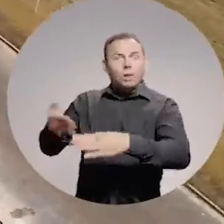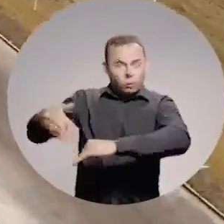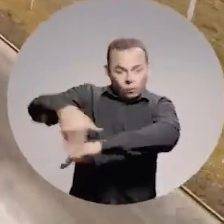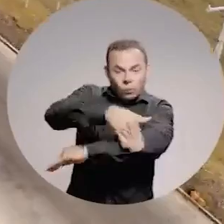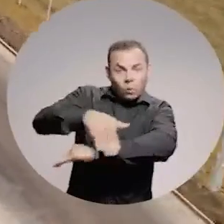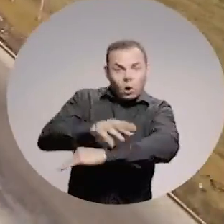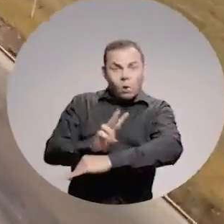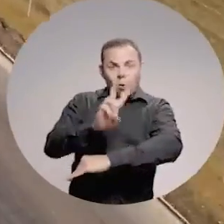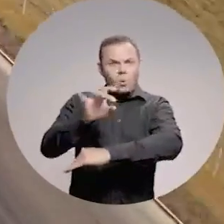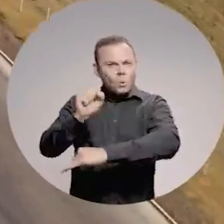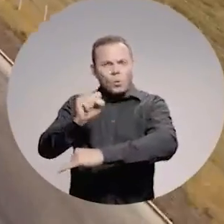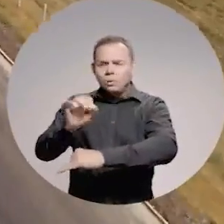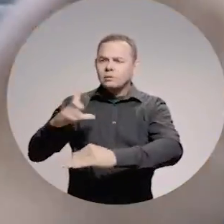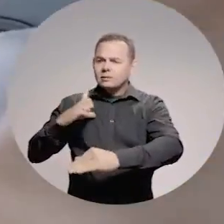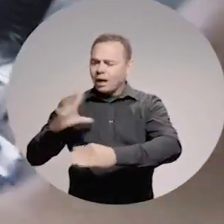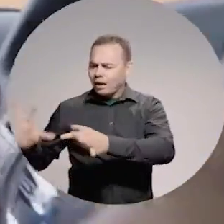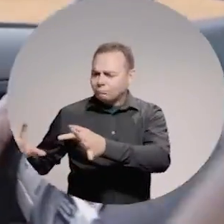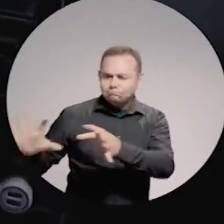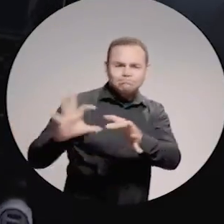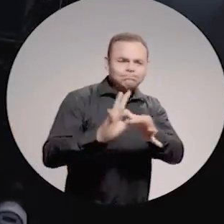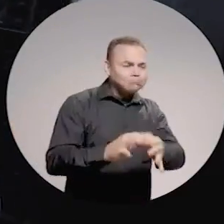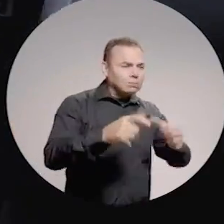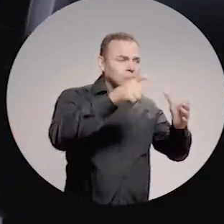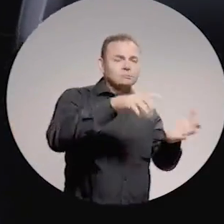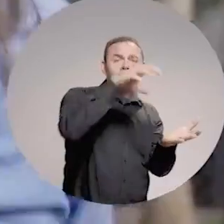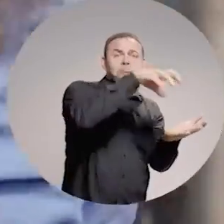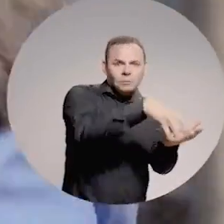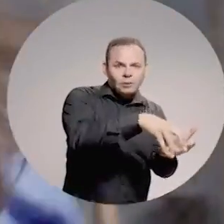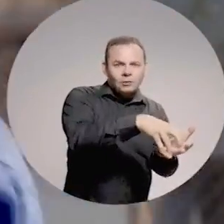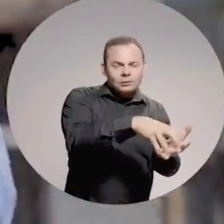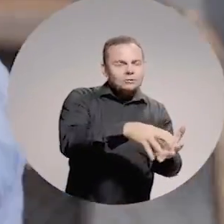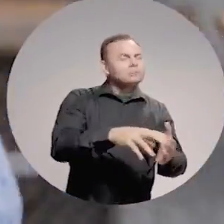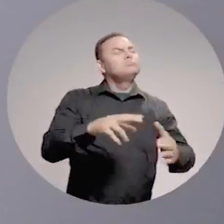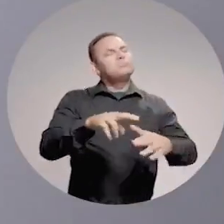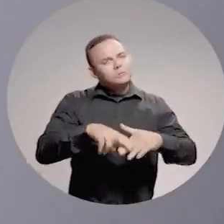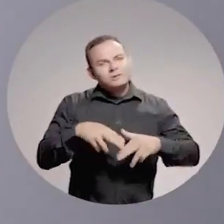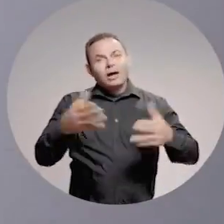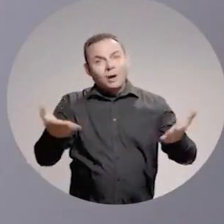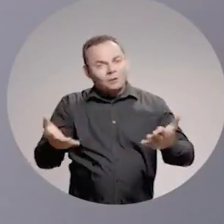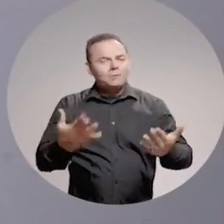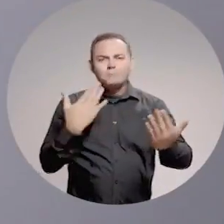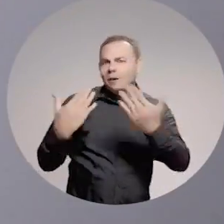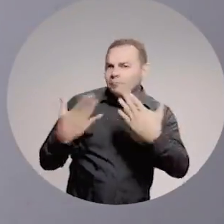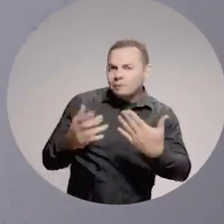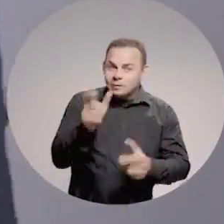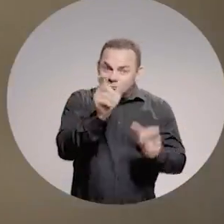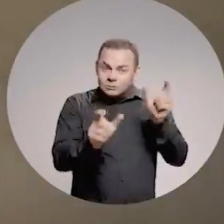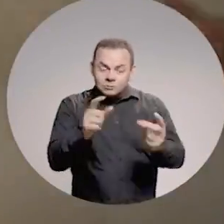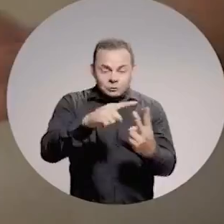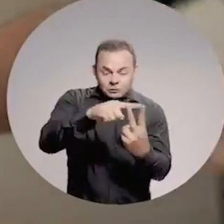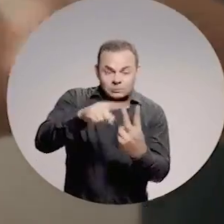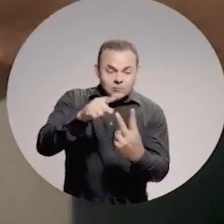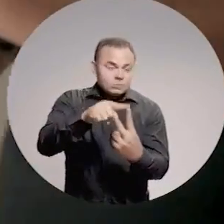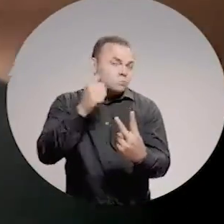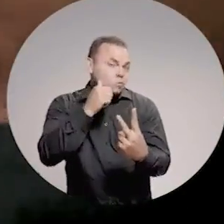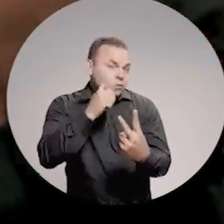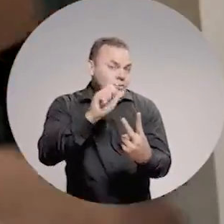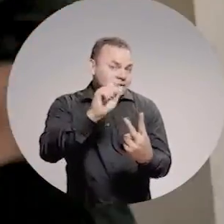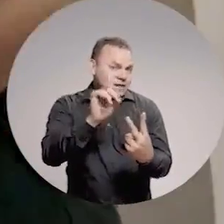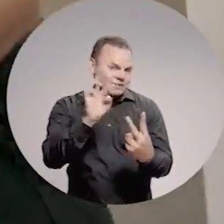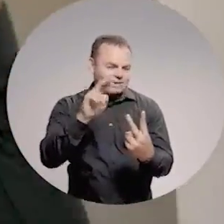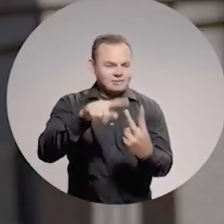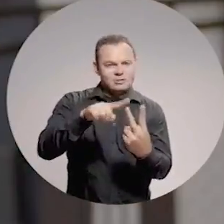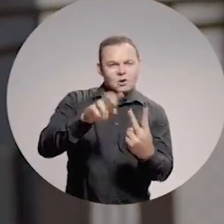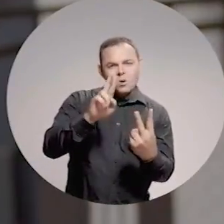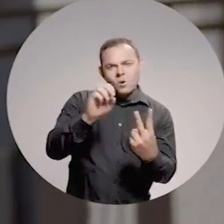a Wilson Paz de Barros está conectando o Imbiru Sul ao Polo. E agora nós vamos bater um papo com a Darlene e Ronaldo, pra